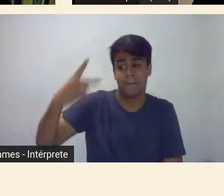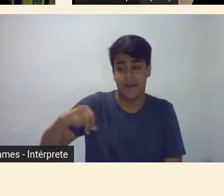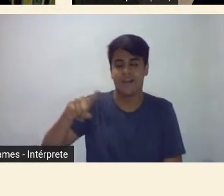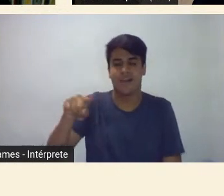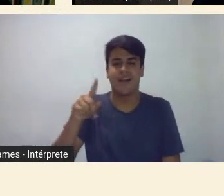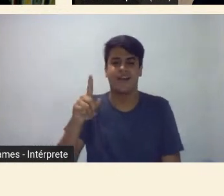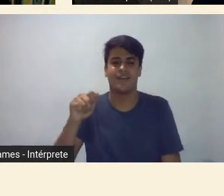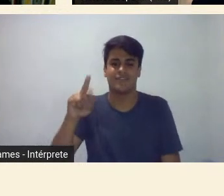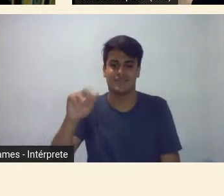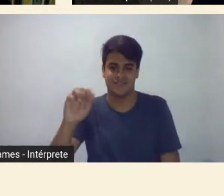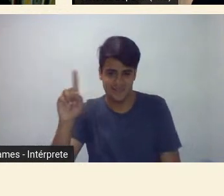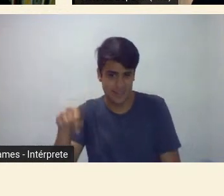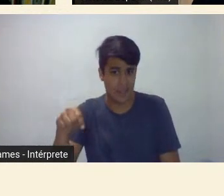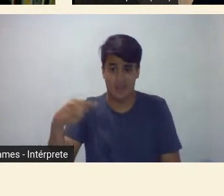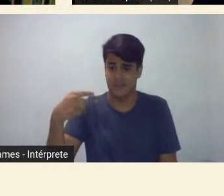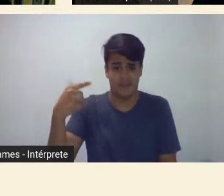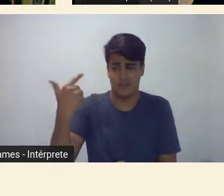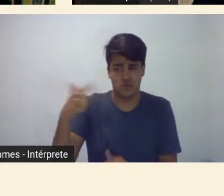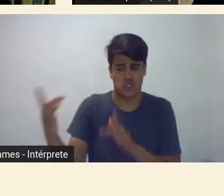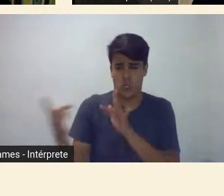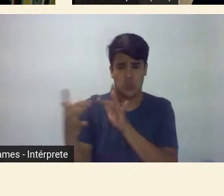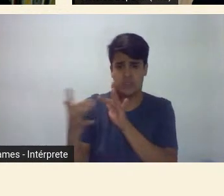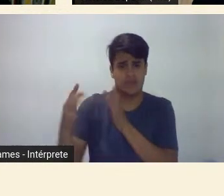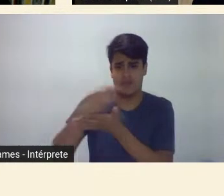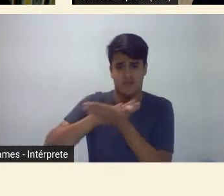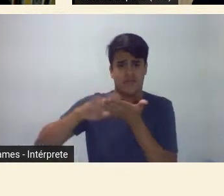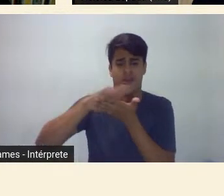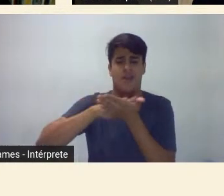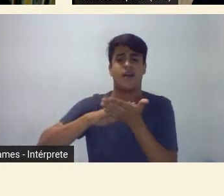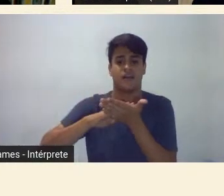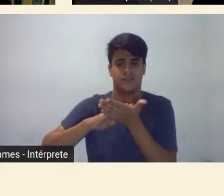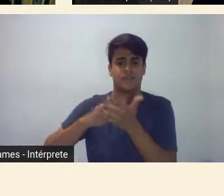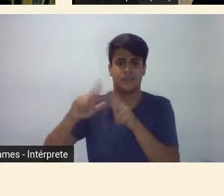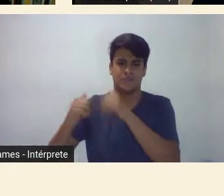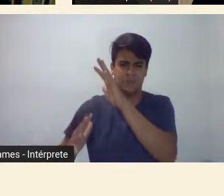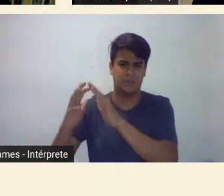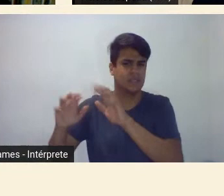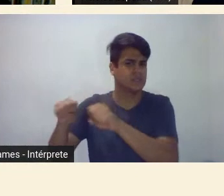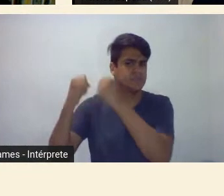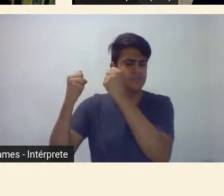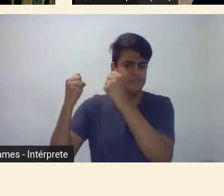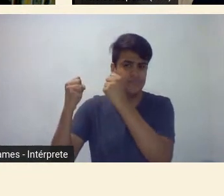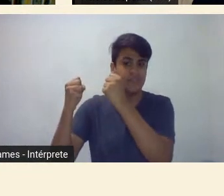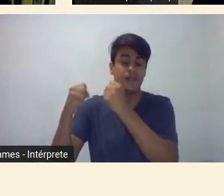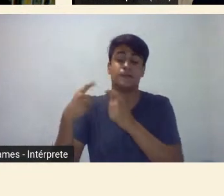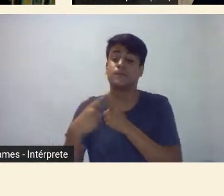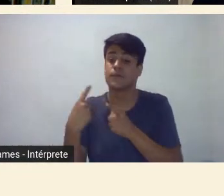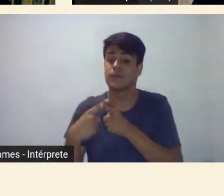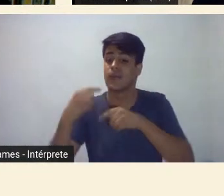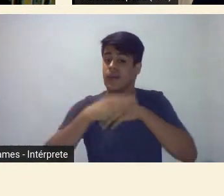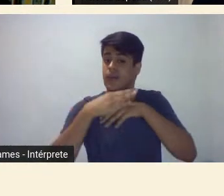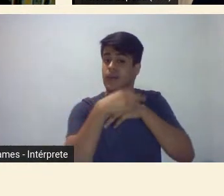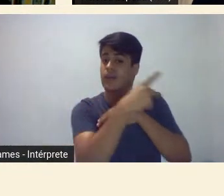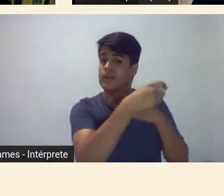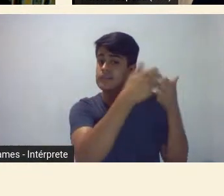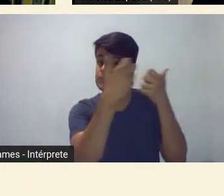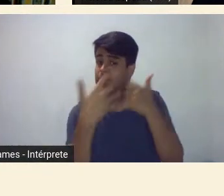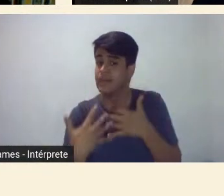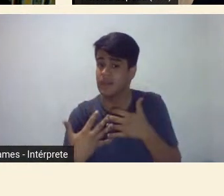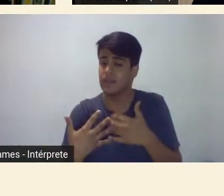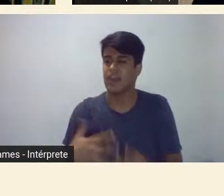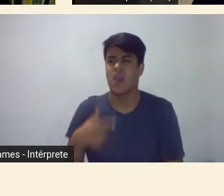tinha mais querido ter contato com ele por causa da ruptura com o Paulo Prado porque ele vai dizer que o Bles Andrade